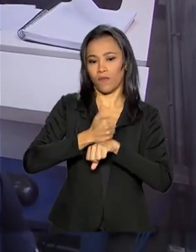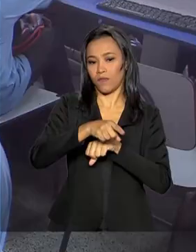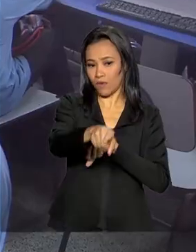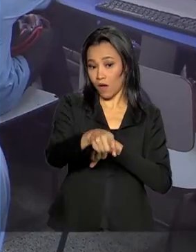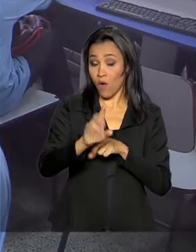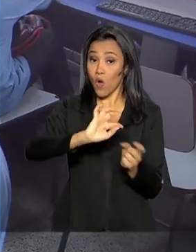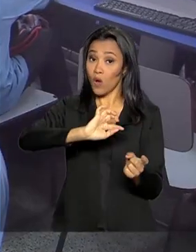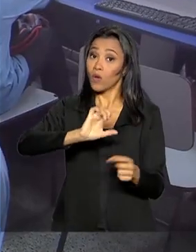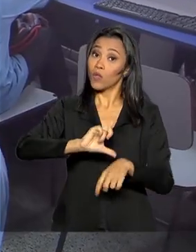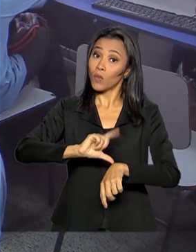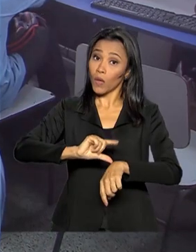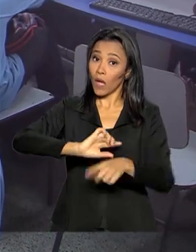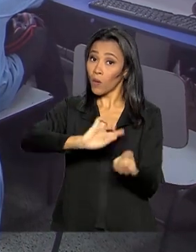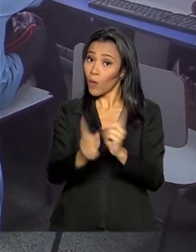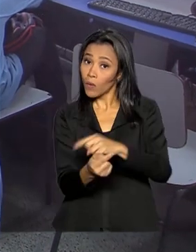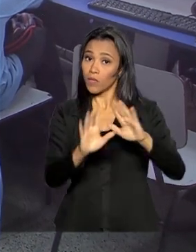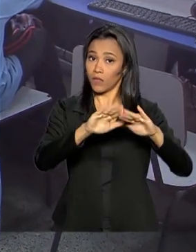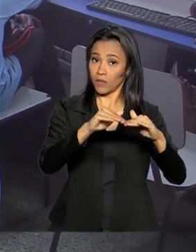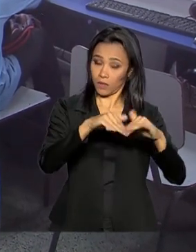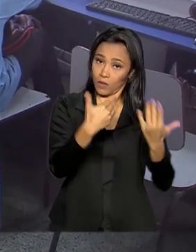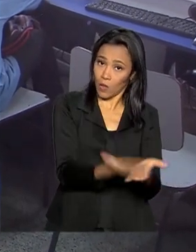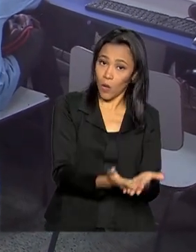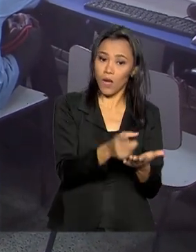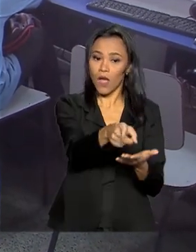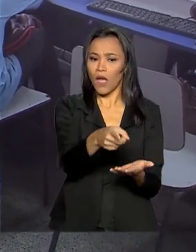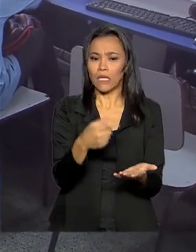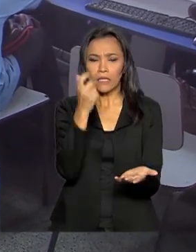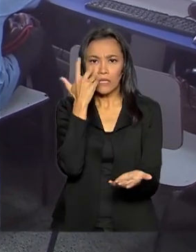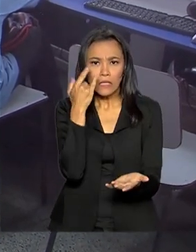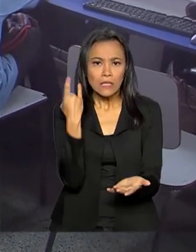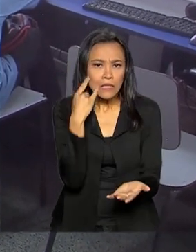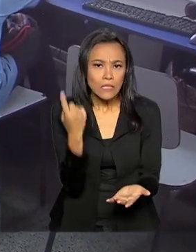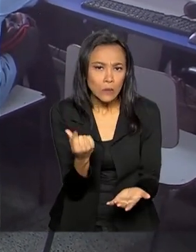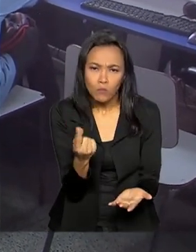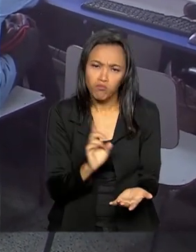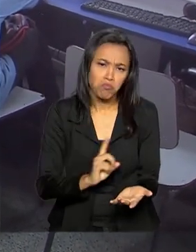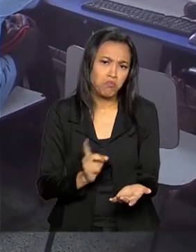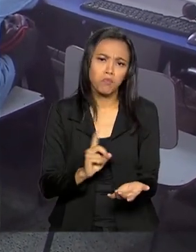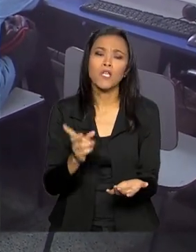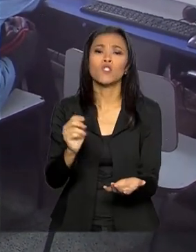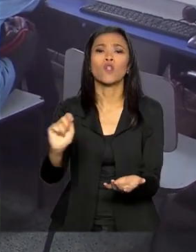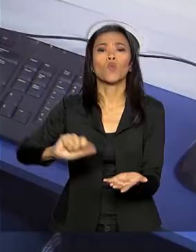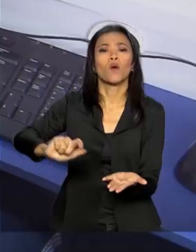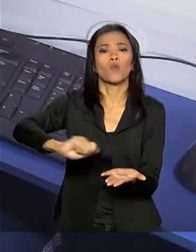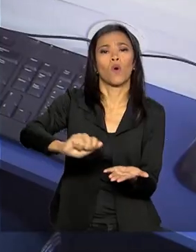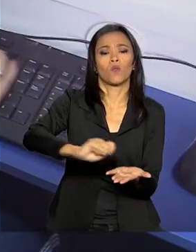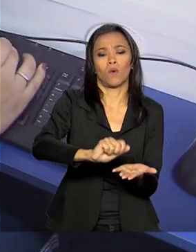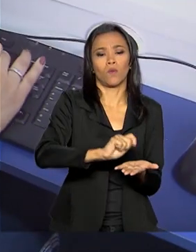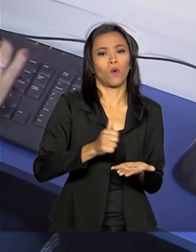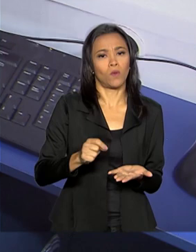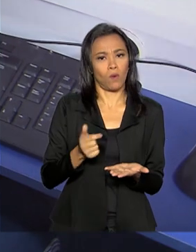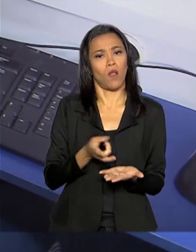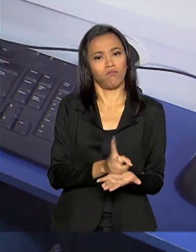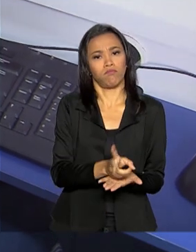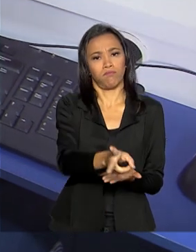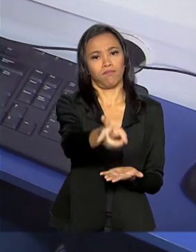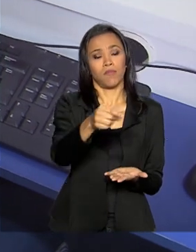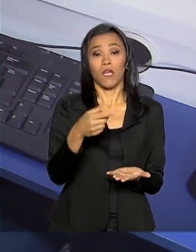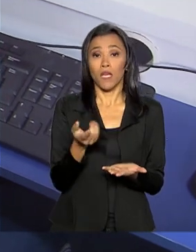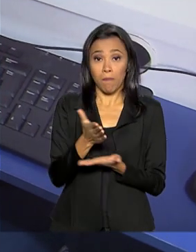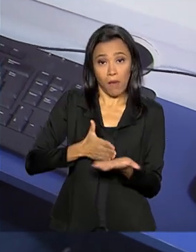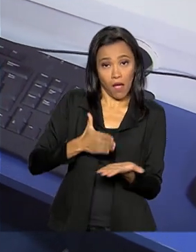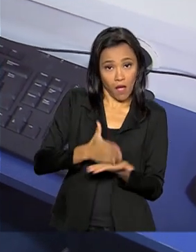escolar. Como a instituição é sem fins lucrativos, ela sobrevive de doações. E parte do que é